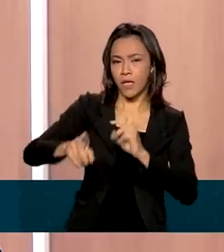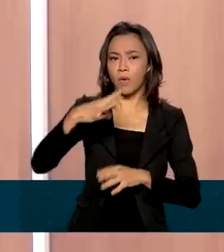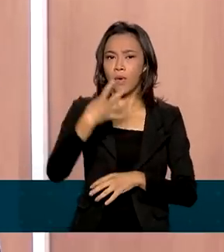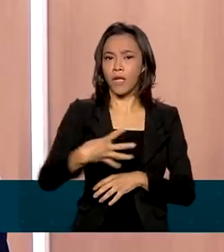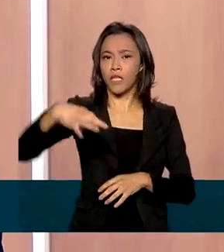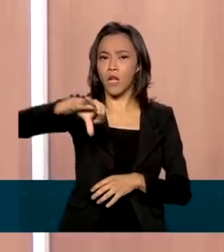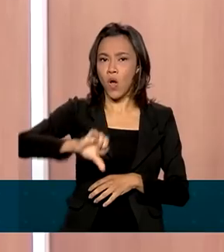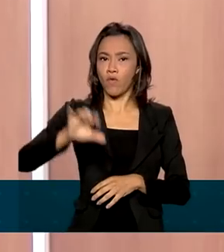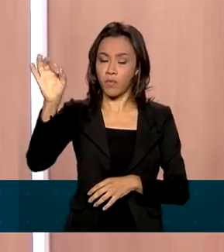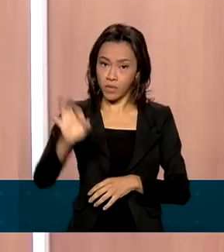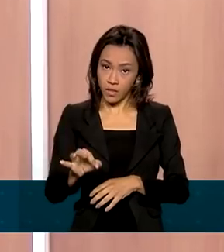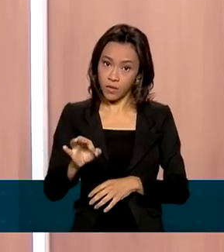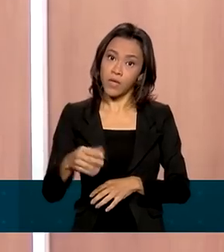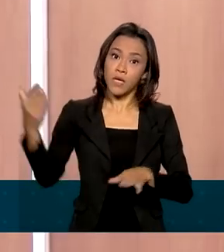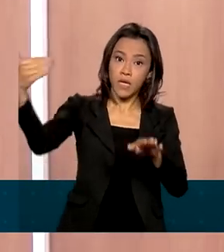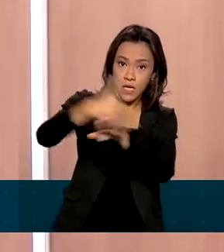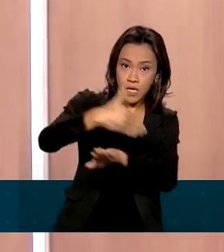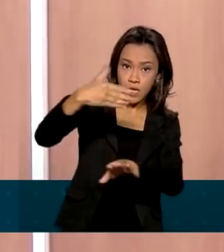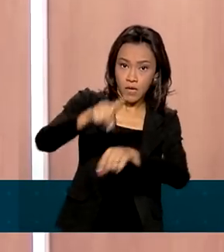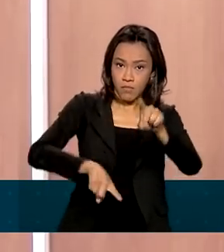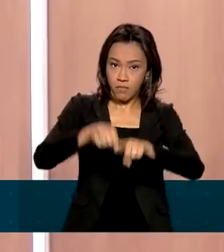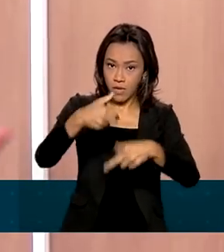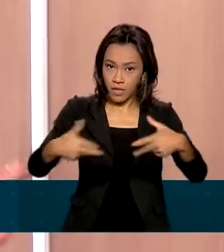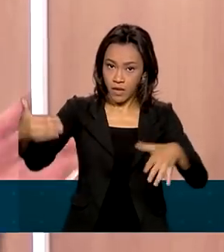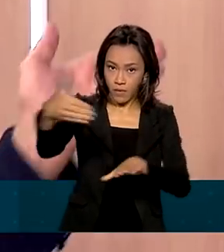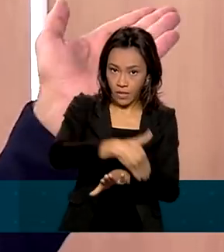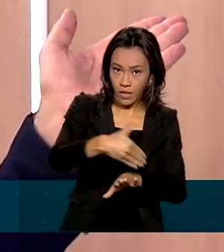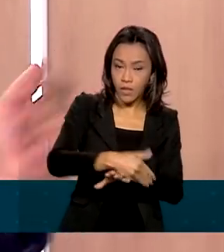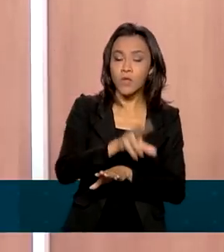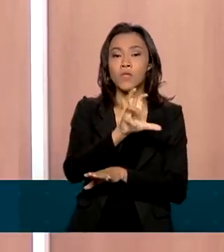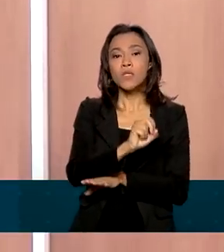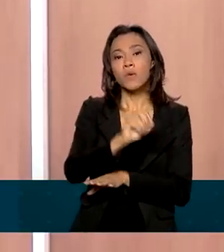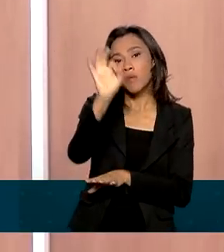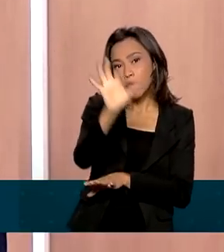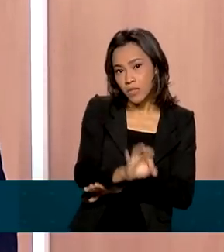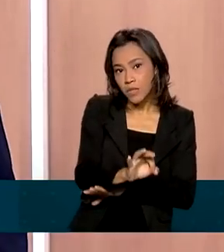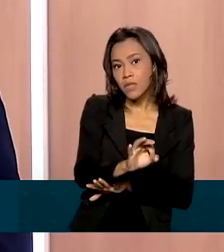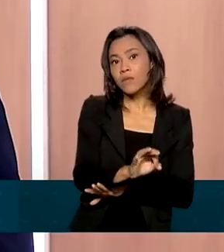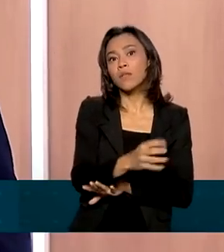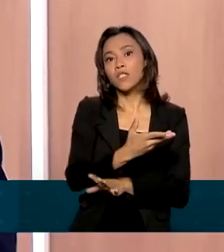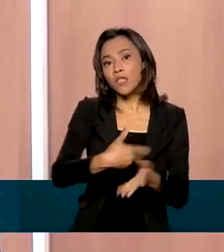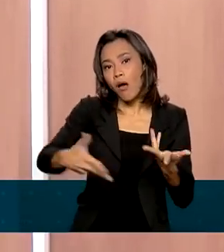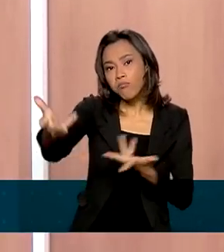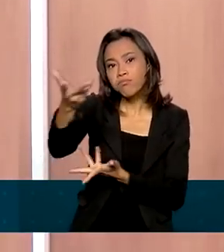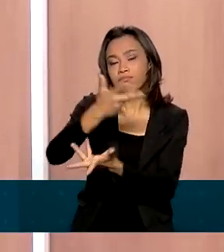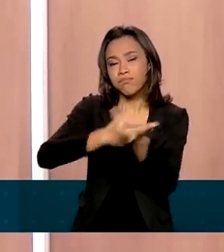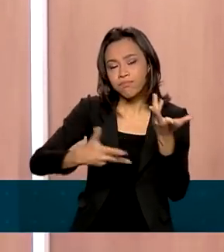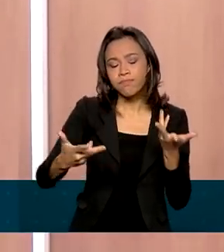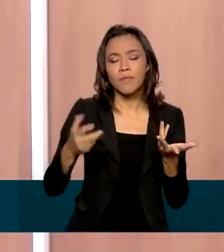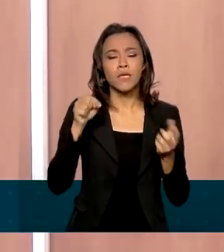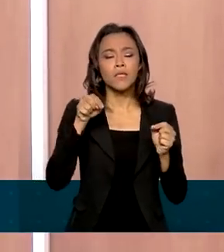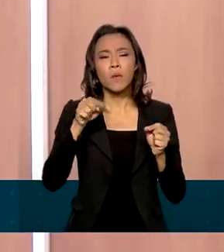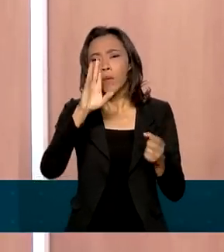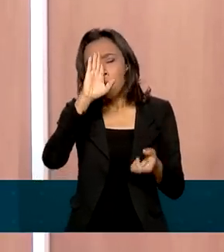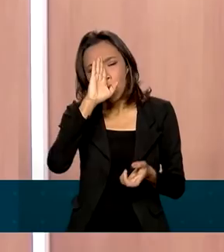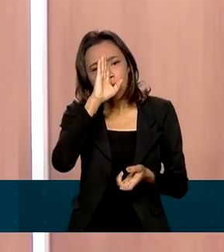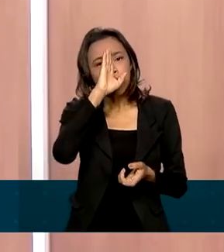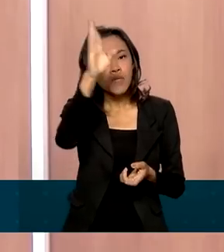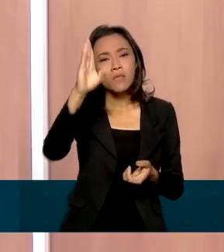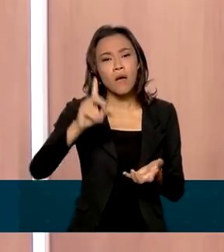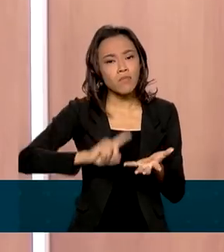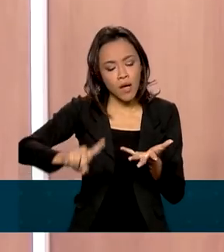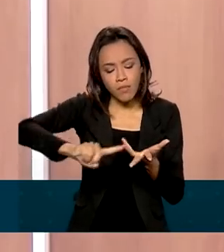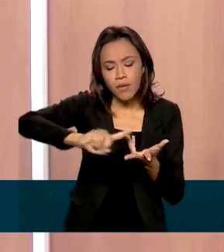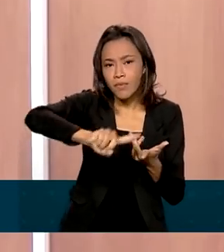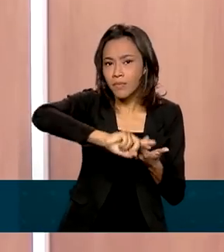e as nossas importações cresceram 50%, atingindo, então, esse superávit que nós já mencionamos. Quais são os principais produtos